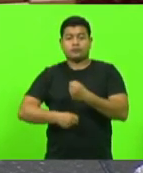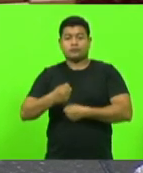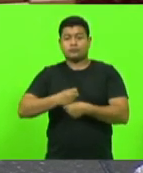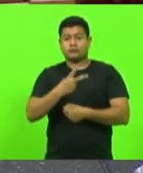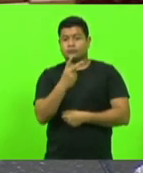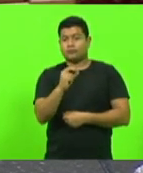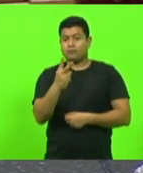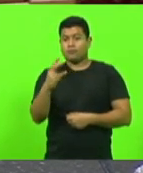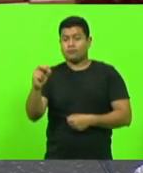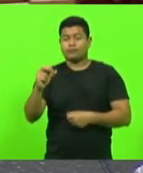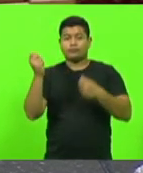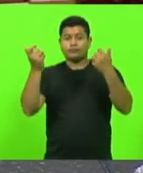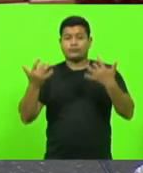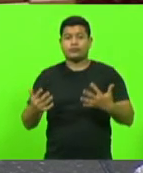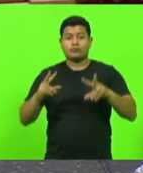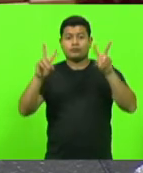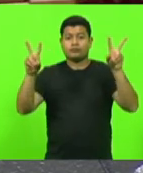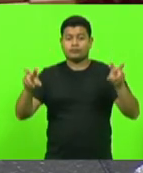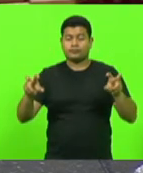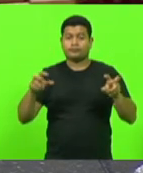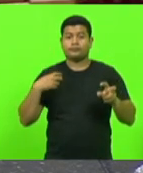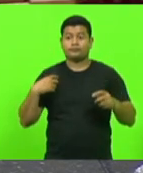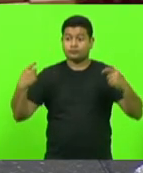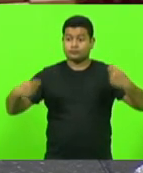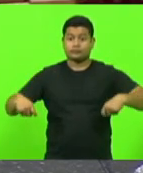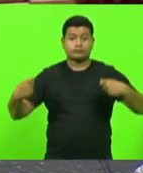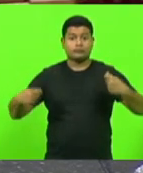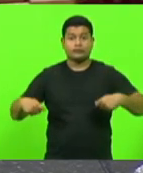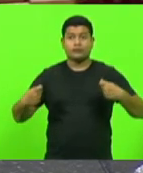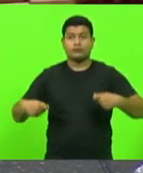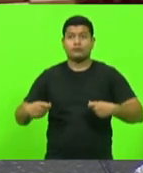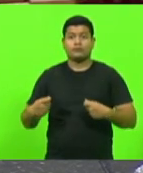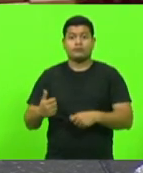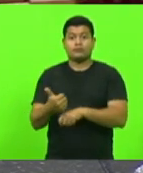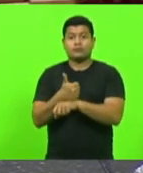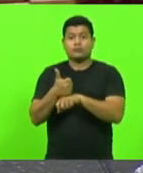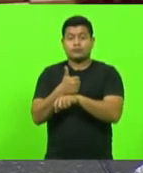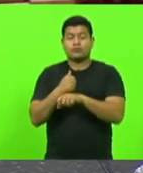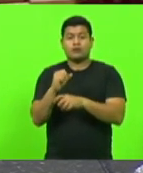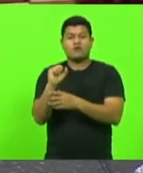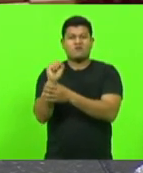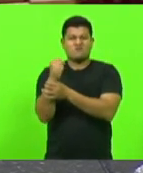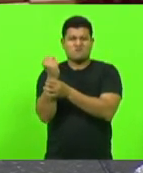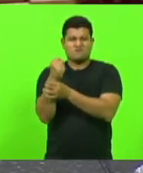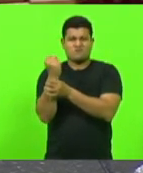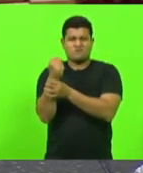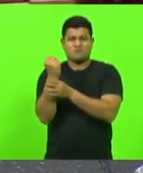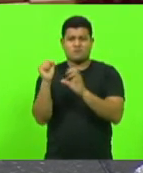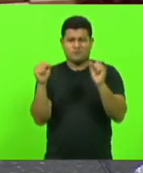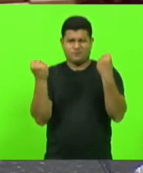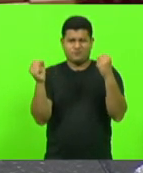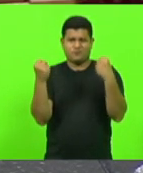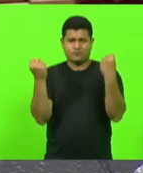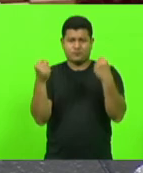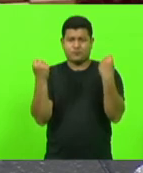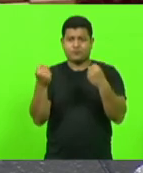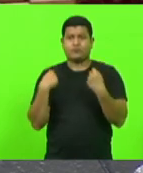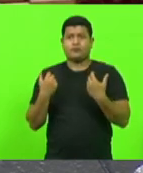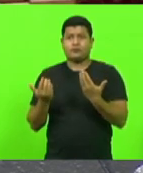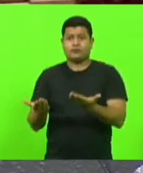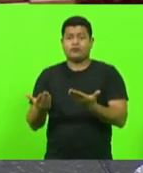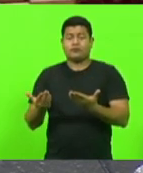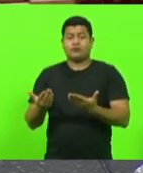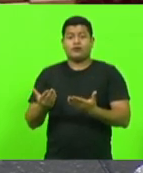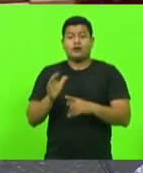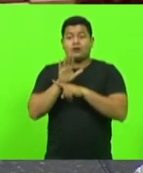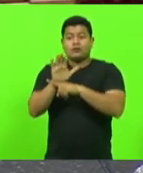dispõe sobre a necessidade do profissional de fisioterapia, aquele que faz a fisioterapia pulmonar,